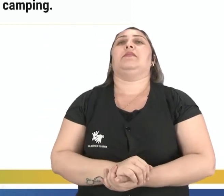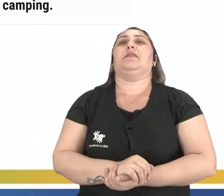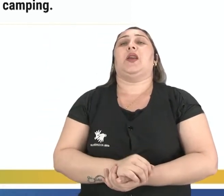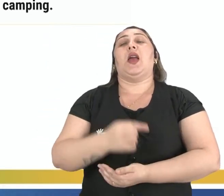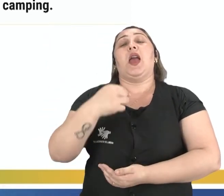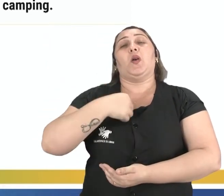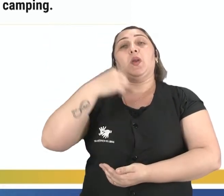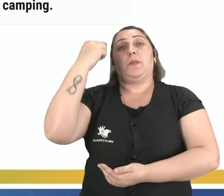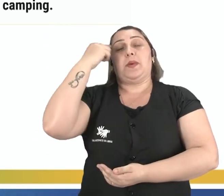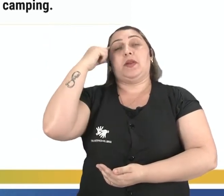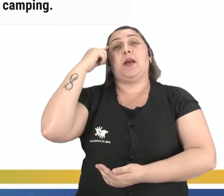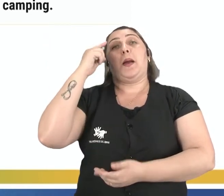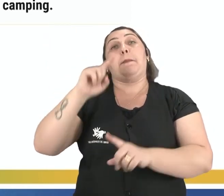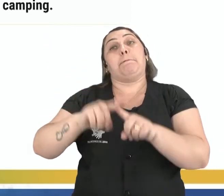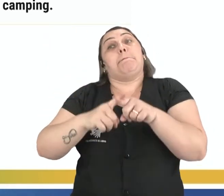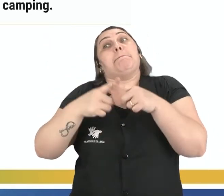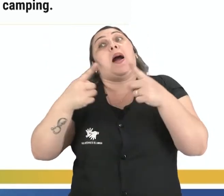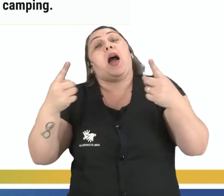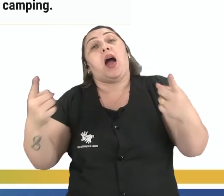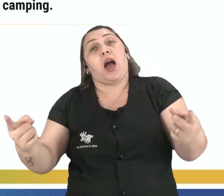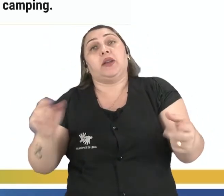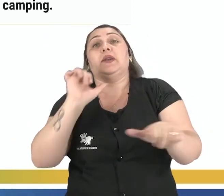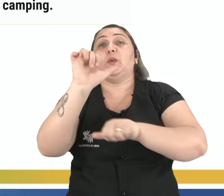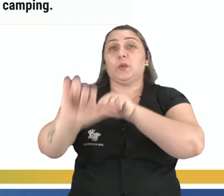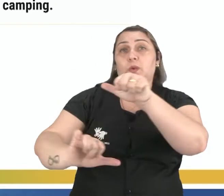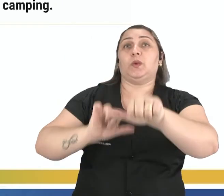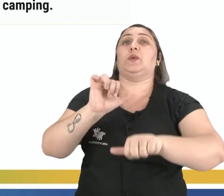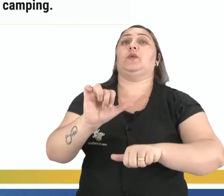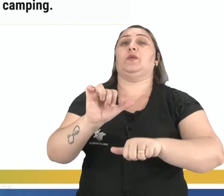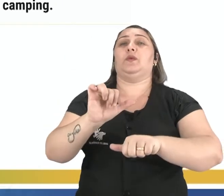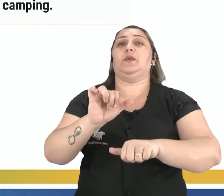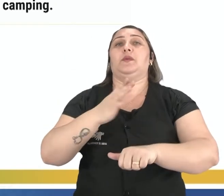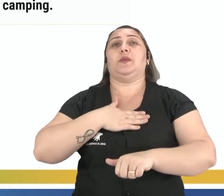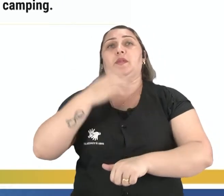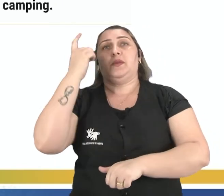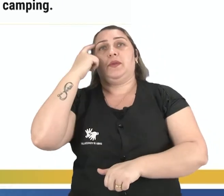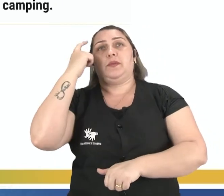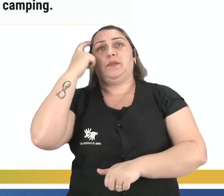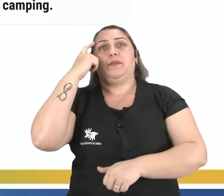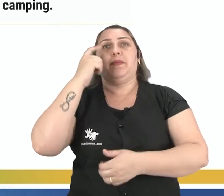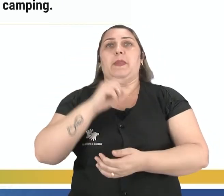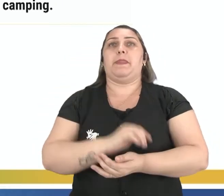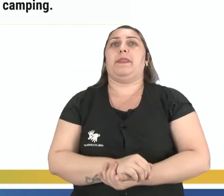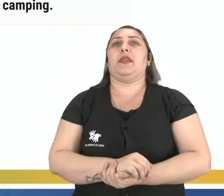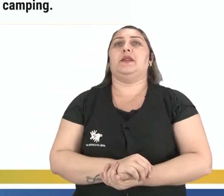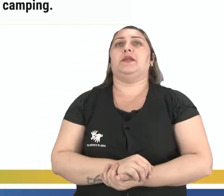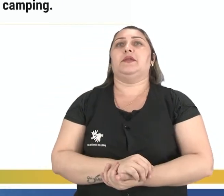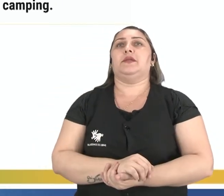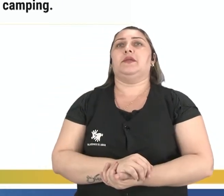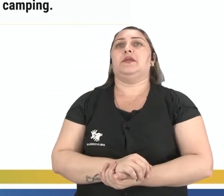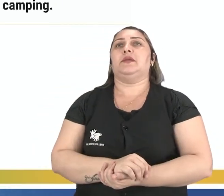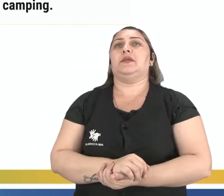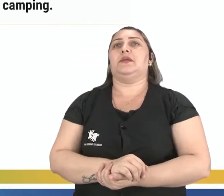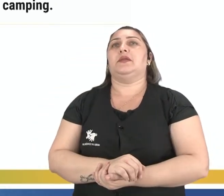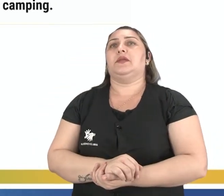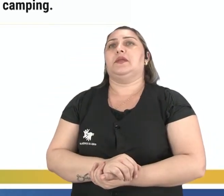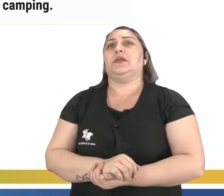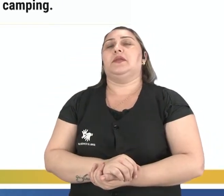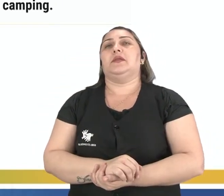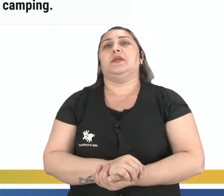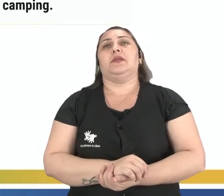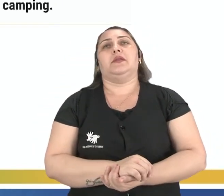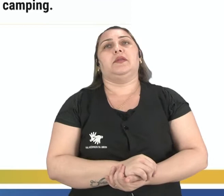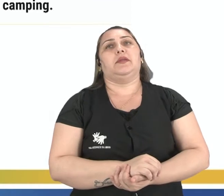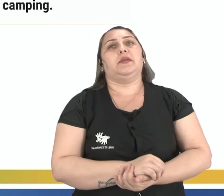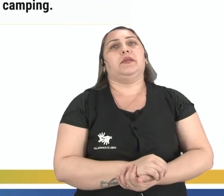pensamento e eu vou dizer but e eu troco meu pensamento. They rushed to the hospital, but they were